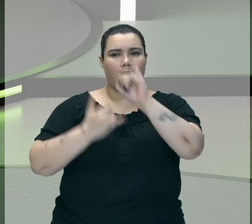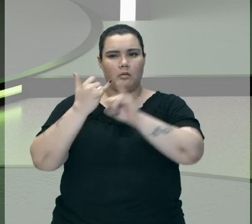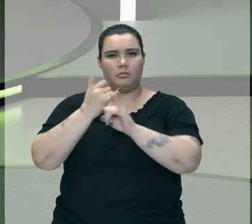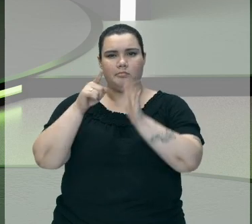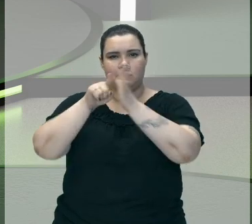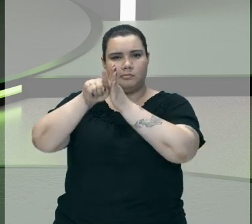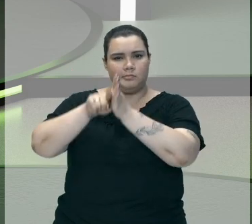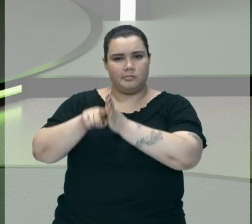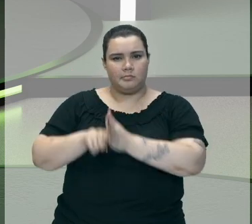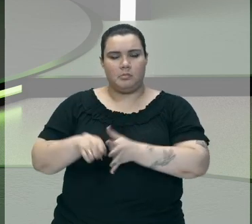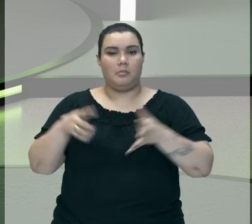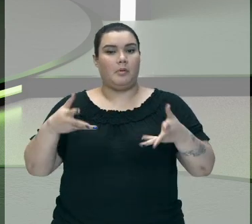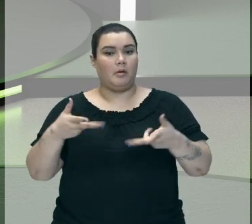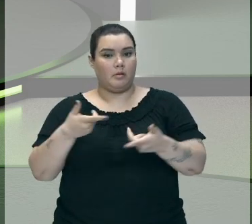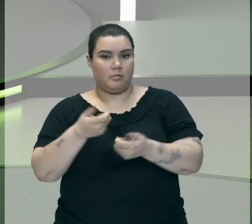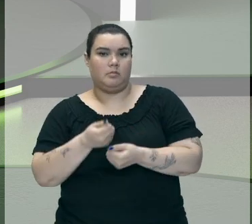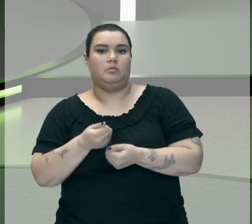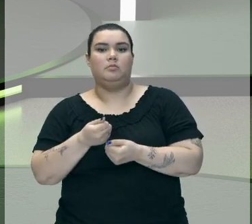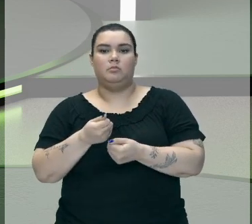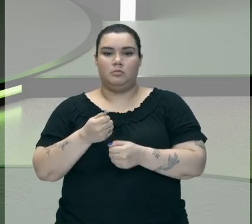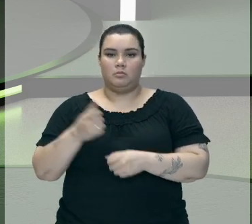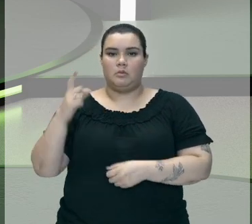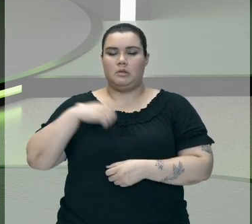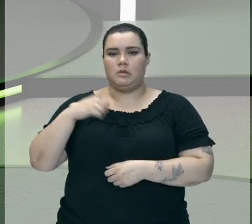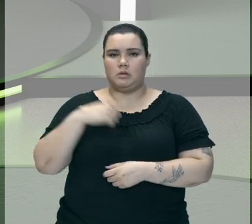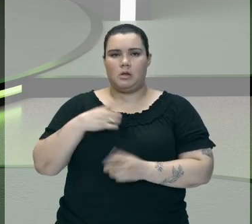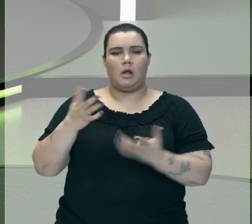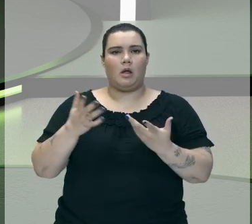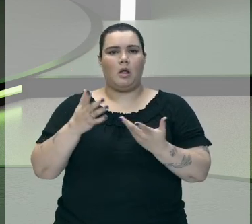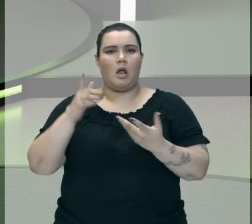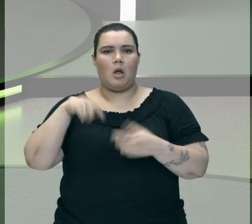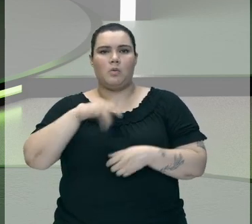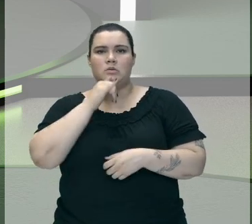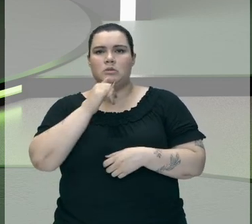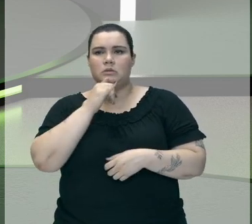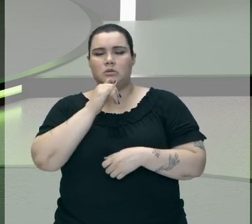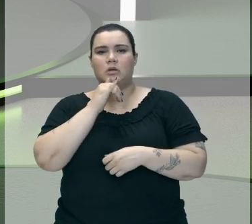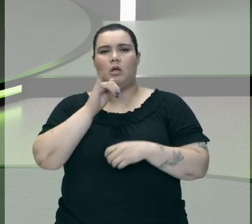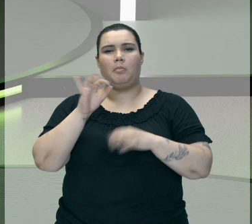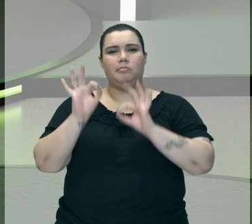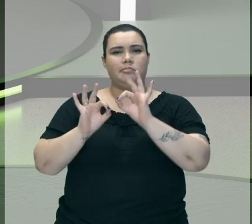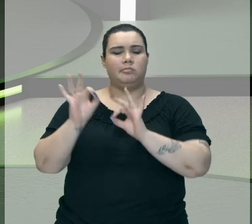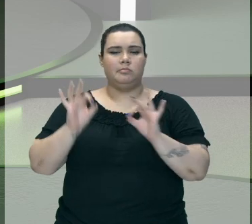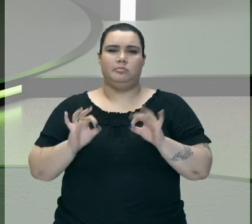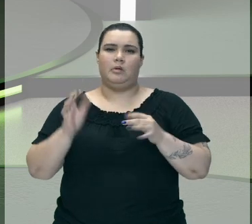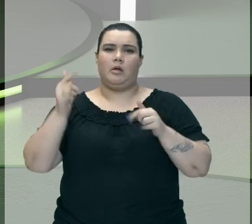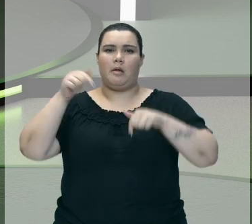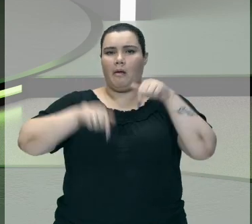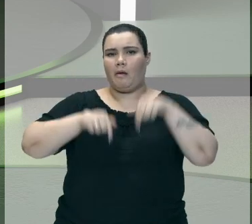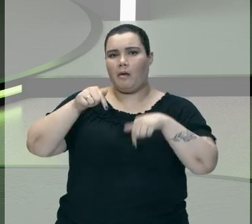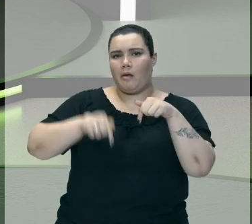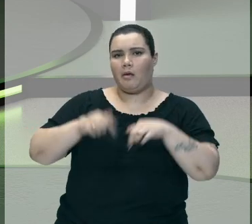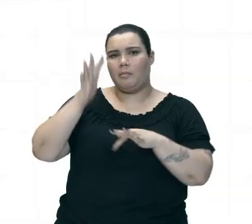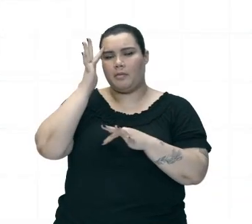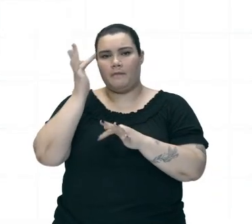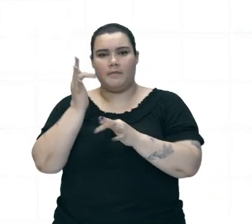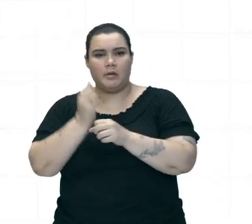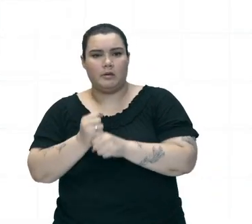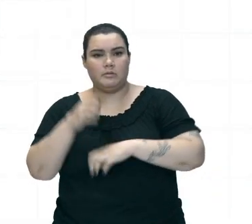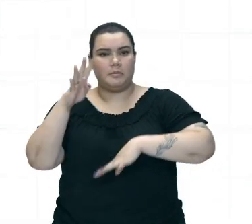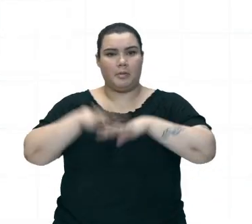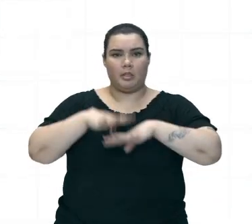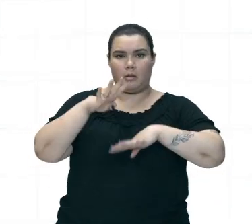Simuladores Maravilhosos Tem simulador De química De física De biologia De matemática Que é o PHET